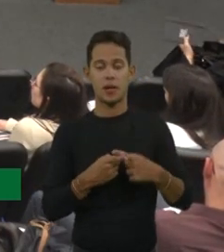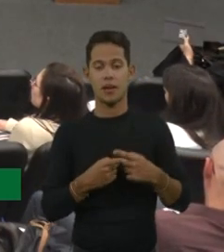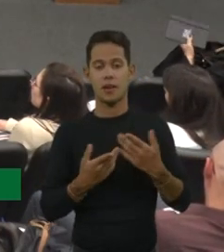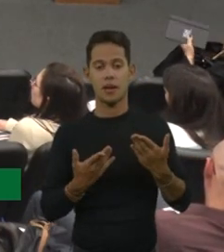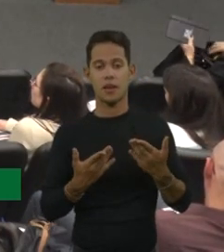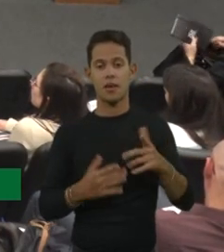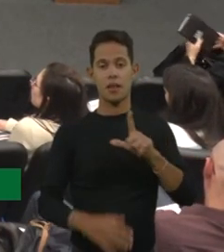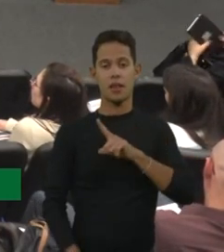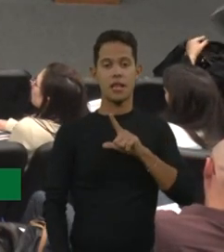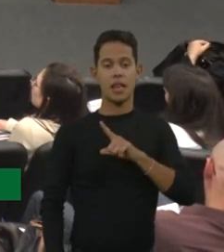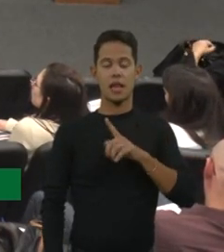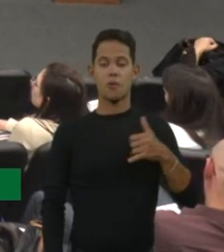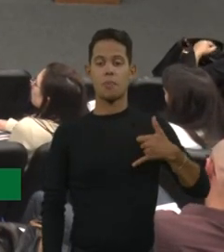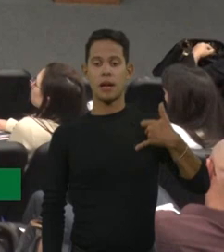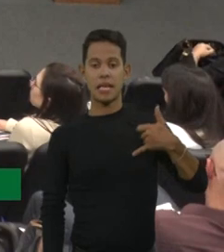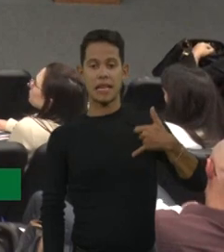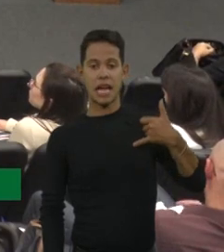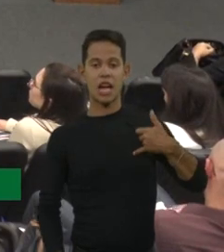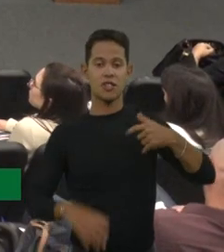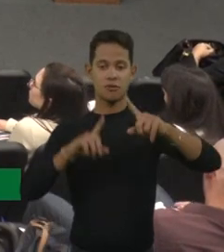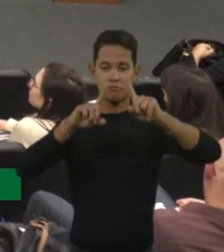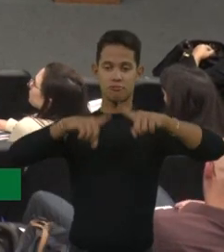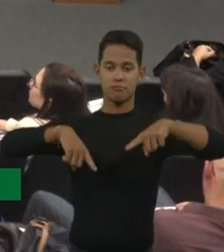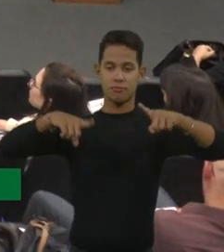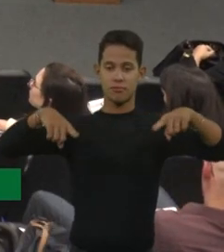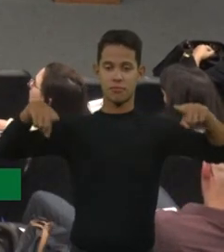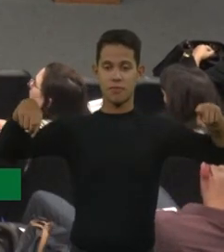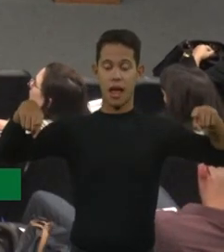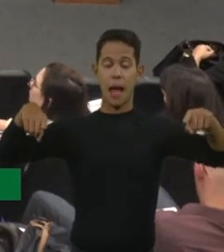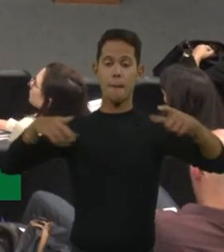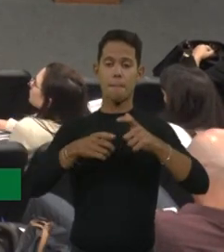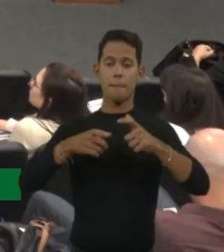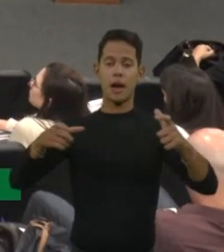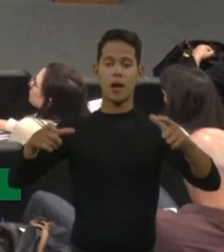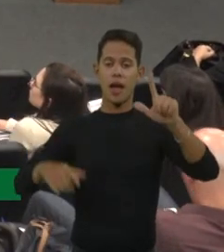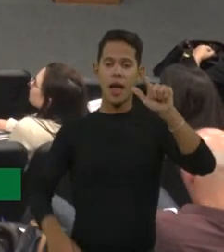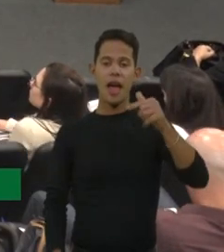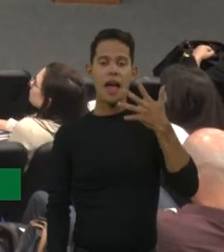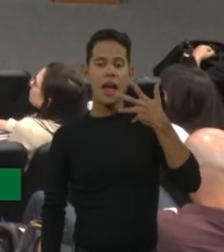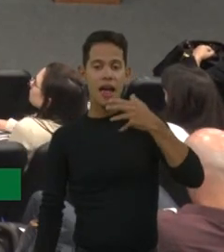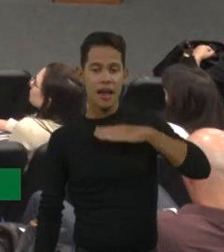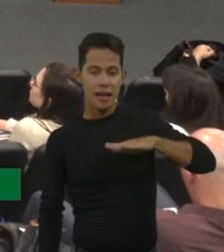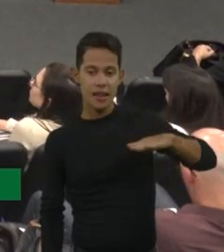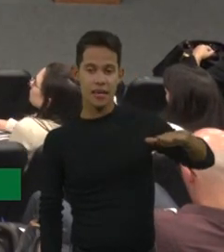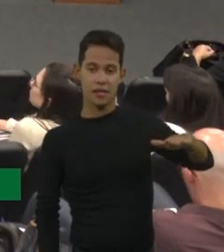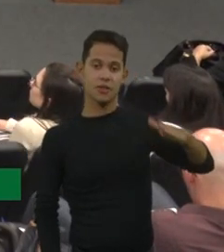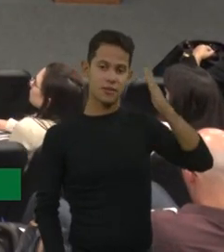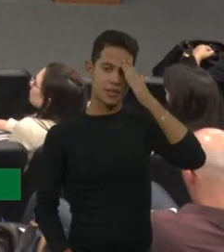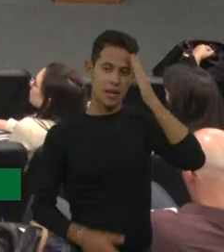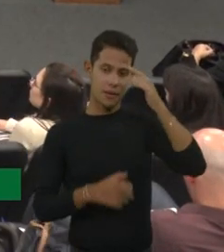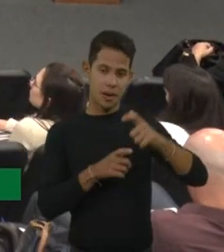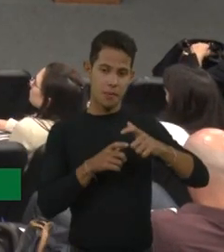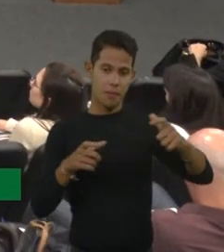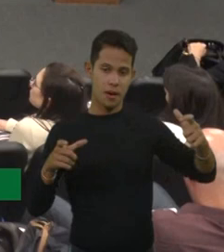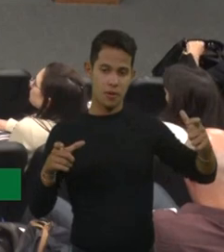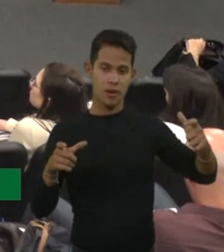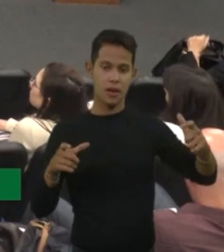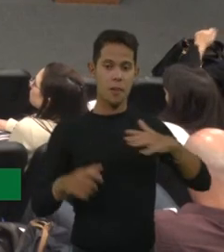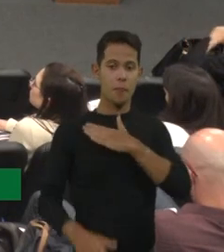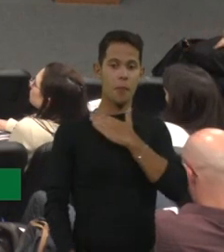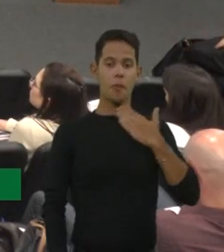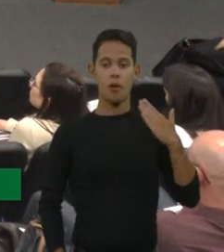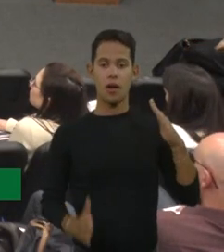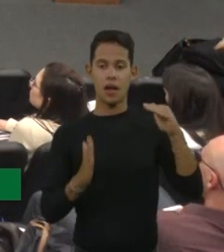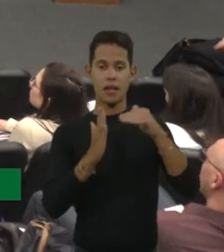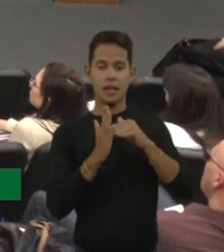uma idade variável. A maioria é na infância. A gente sabe que a maioria das crianças morrem até os 5 anos de idade sem nenhum